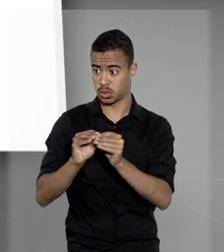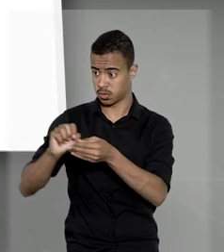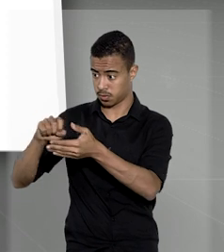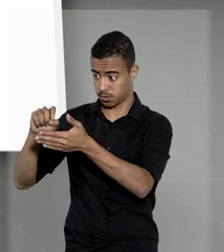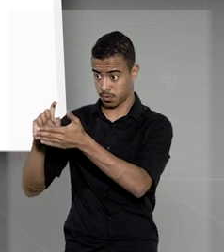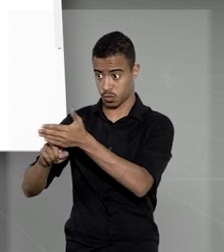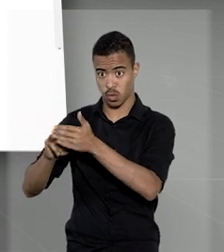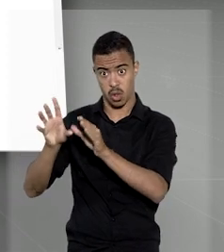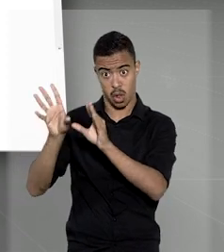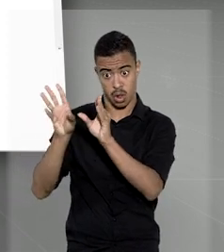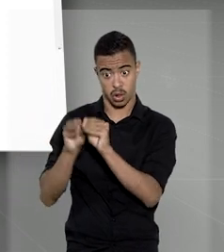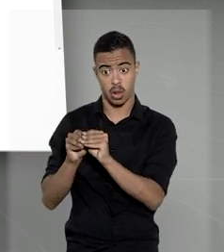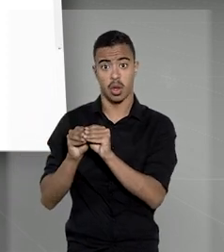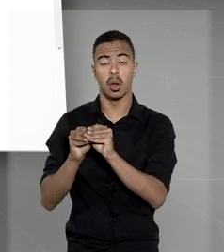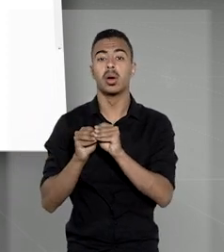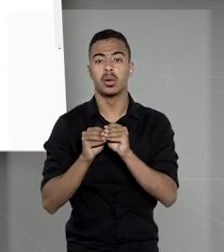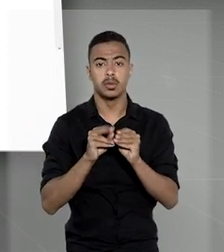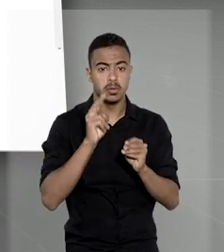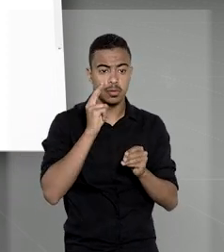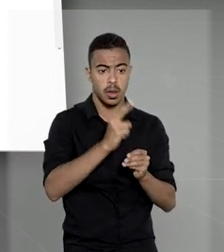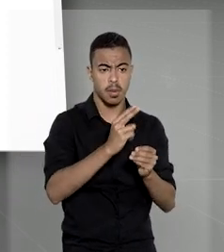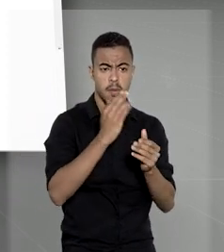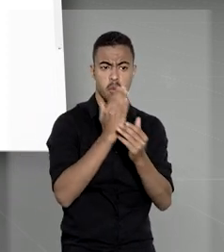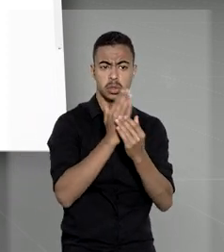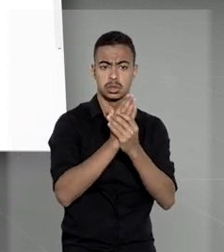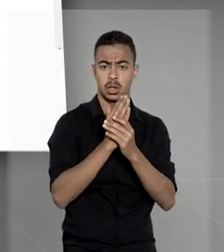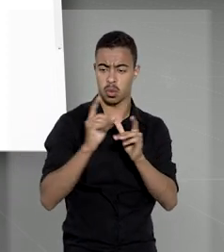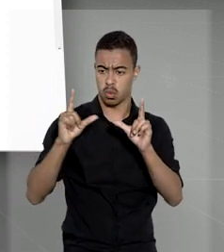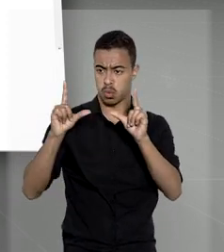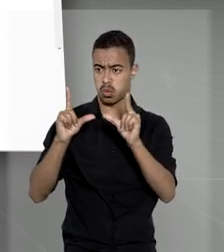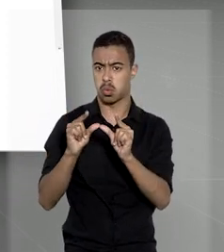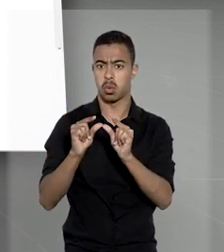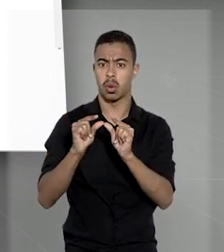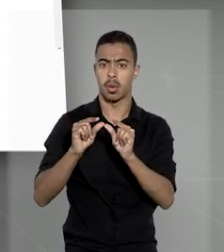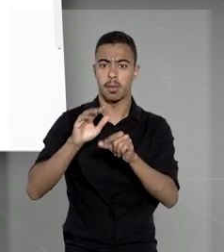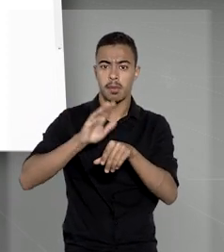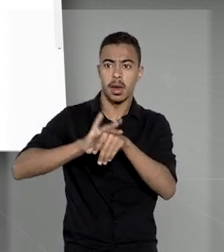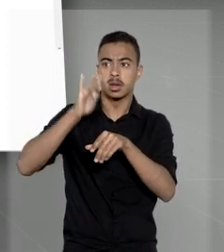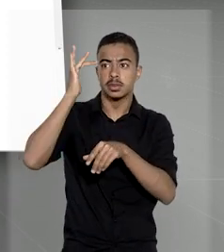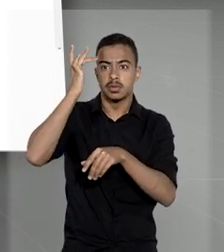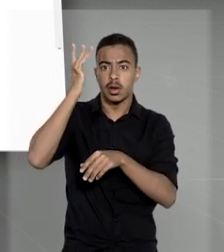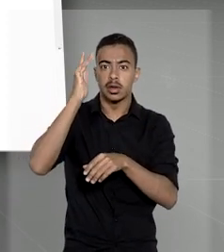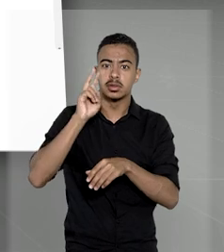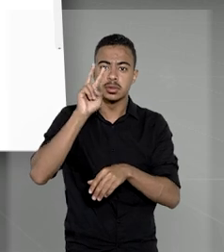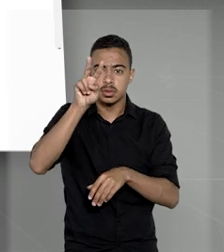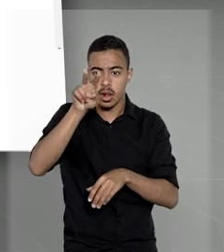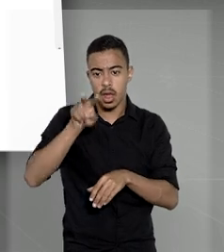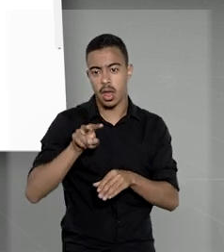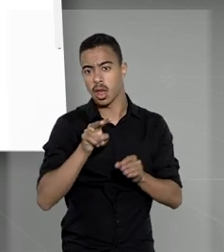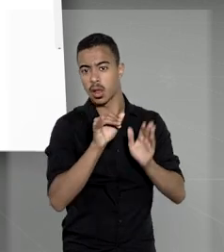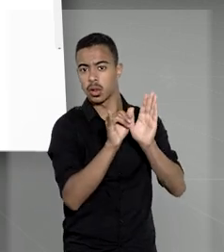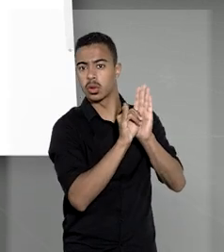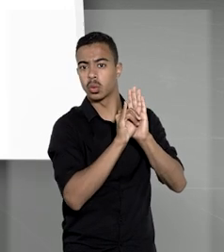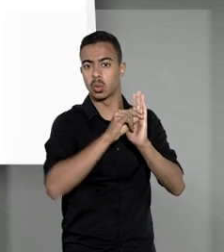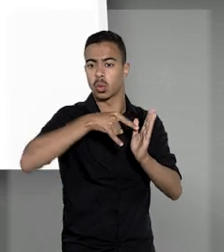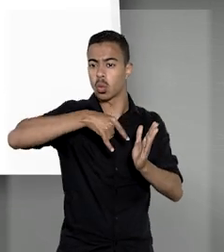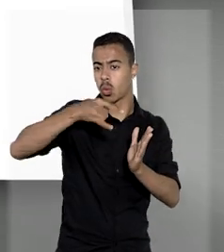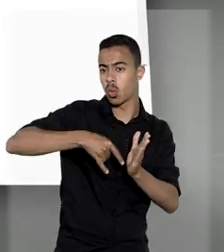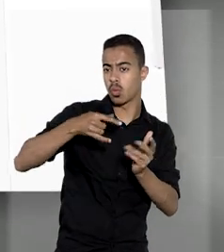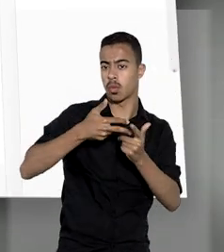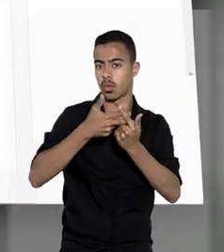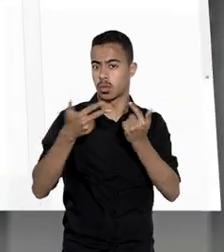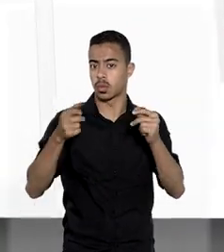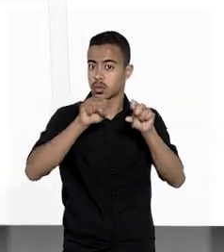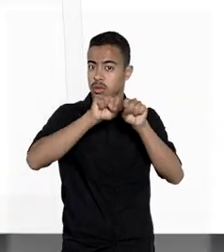resumo e clicando aqui, os espelhos dos acórdons são reduzidos, otimizando a identificação de todos os